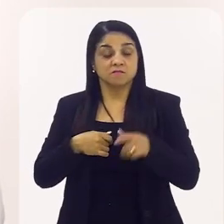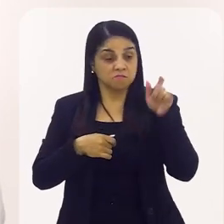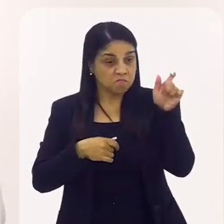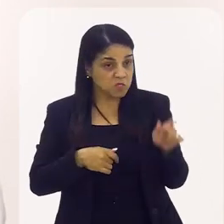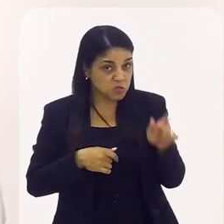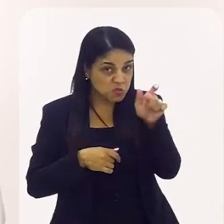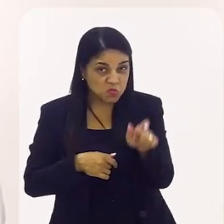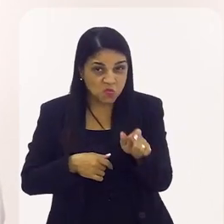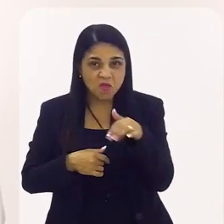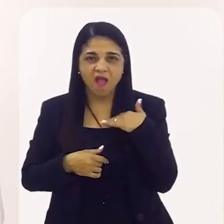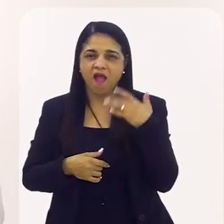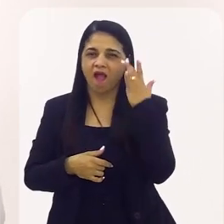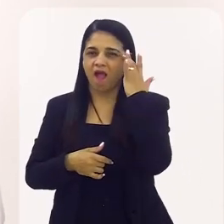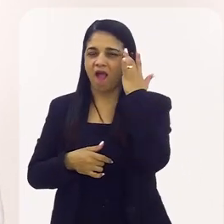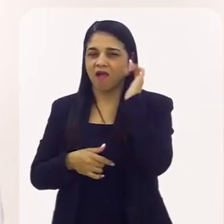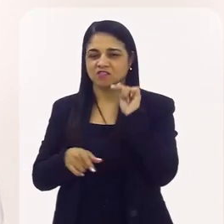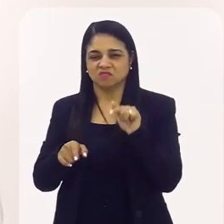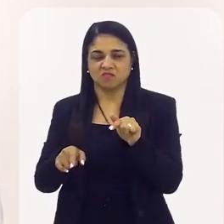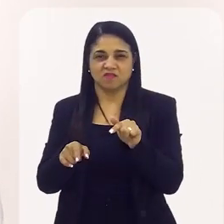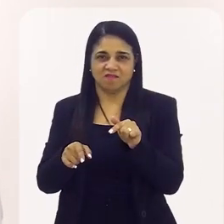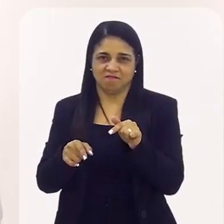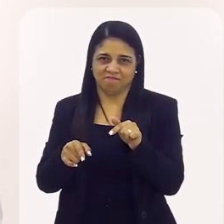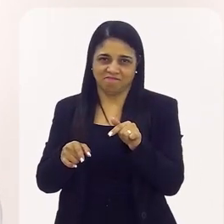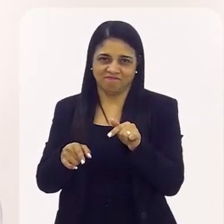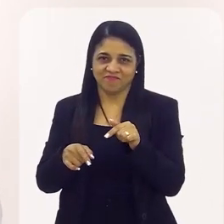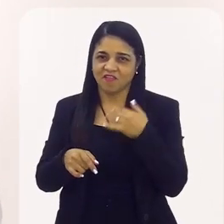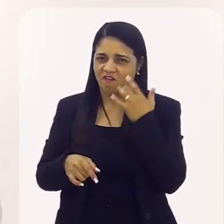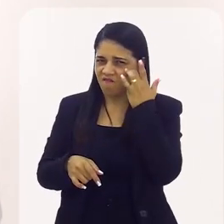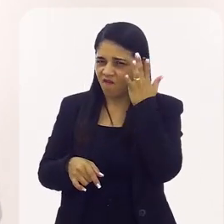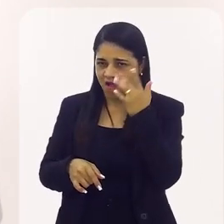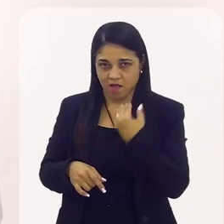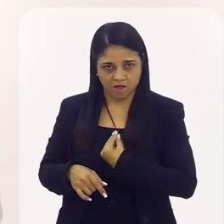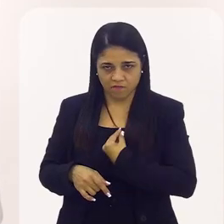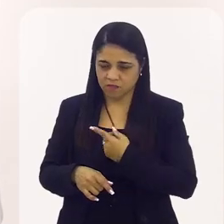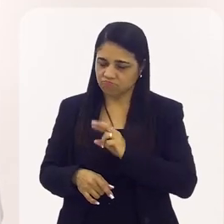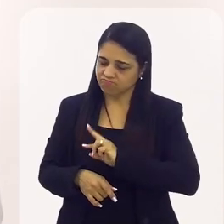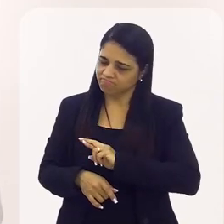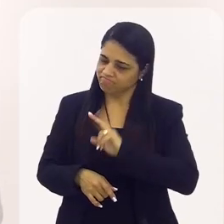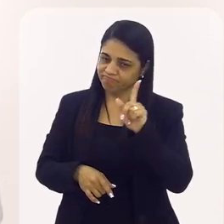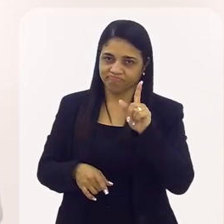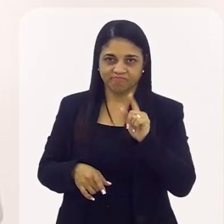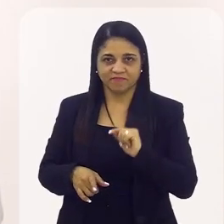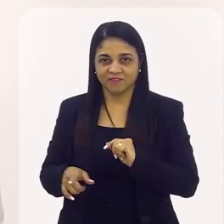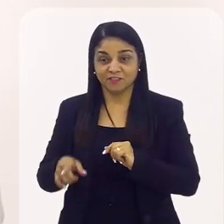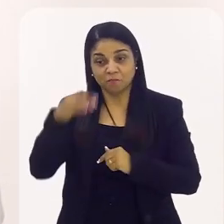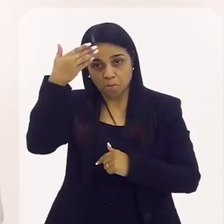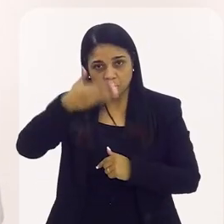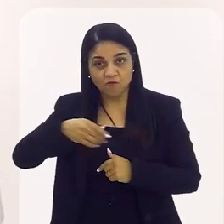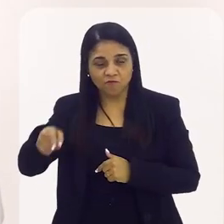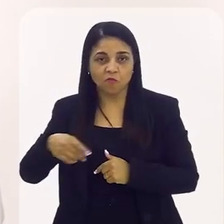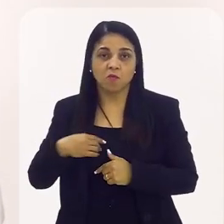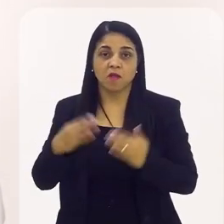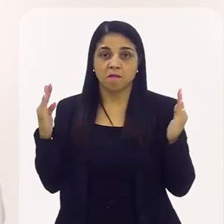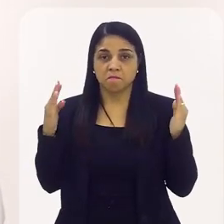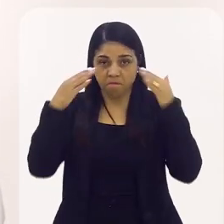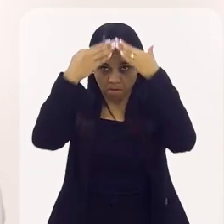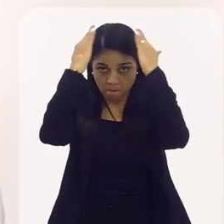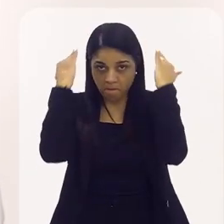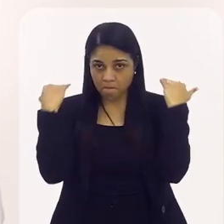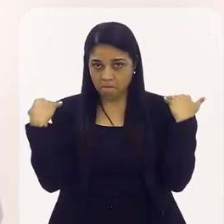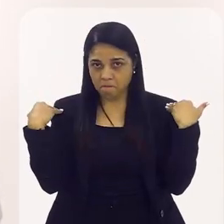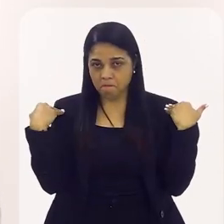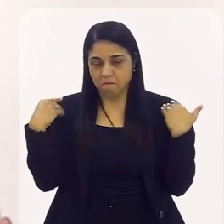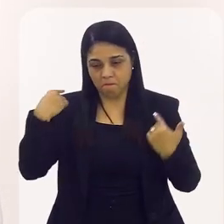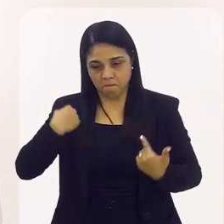o último lugar. E isso ficou provado quando, de repente, a Madre Maribel falando sobre